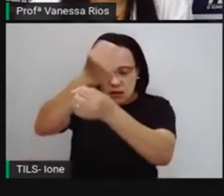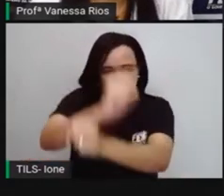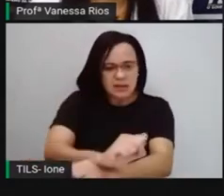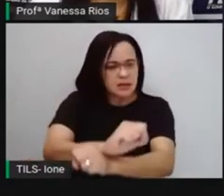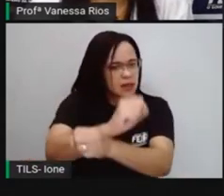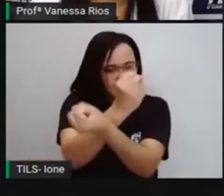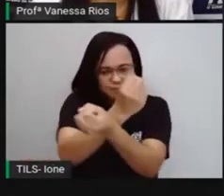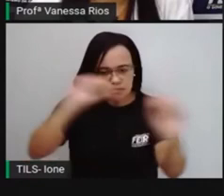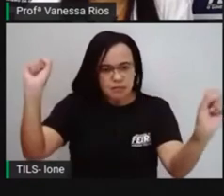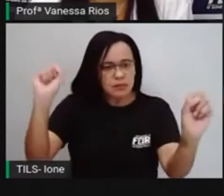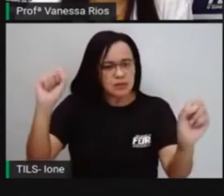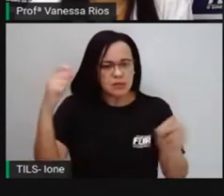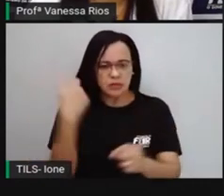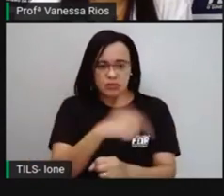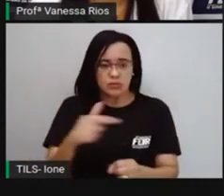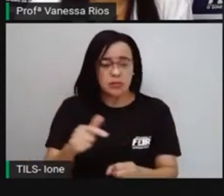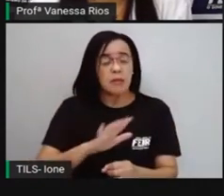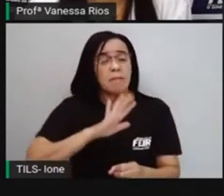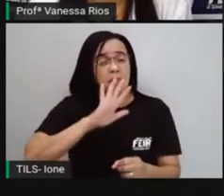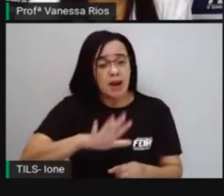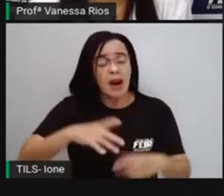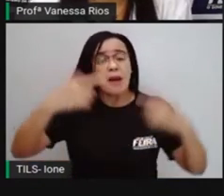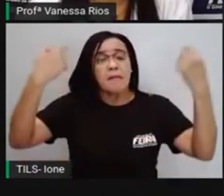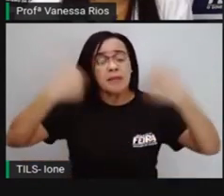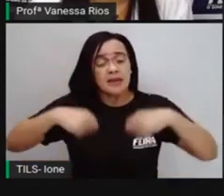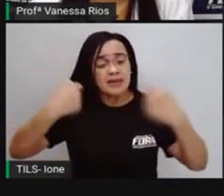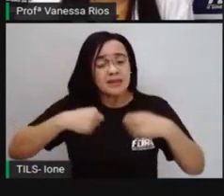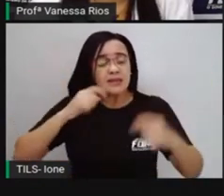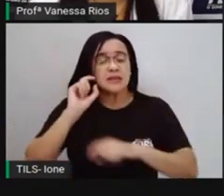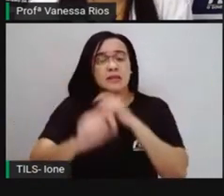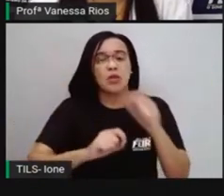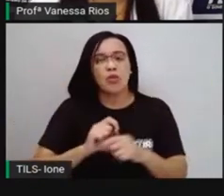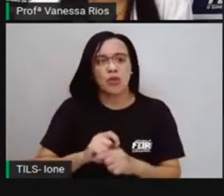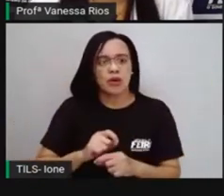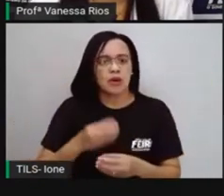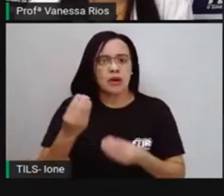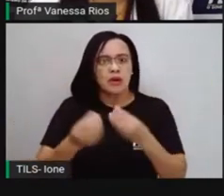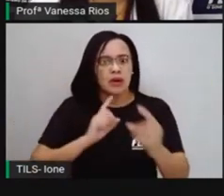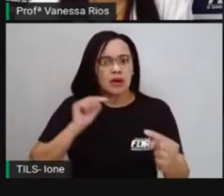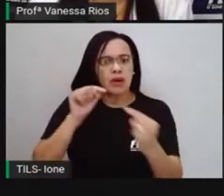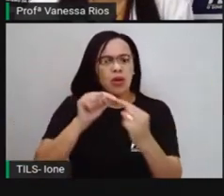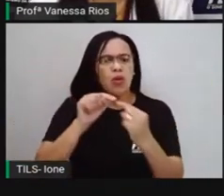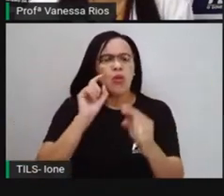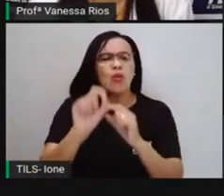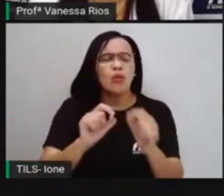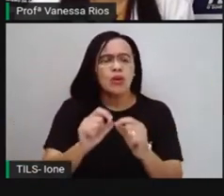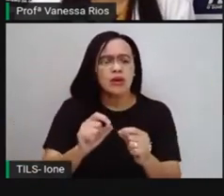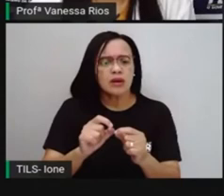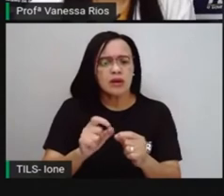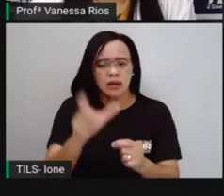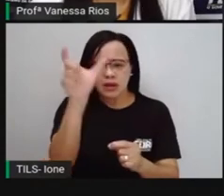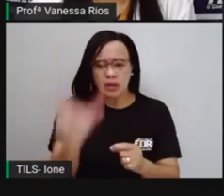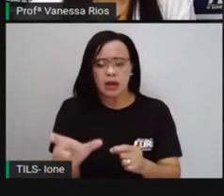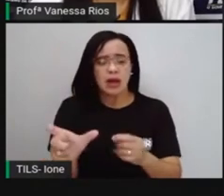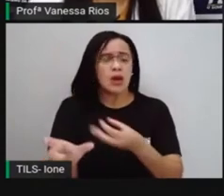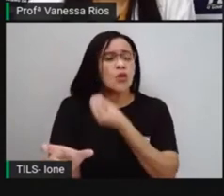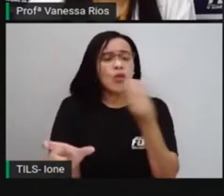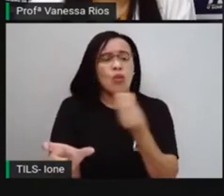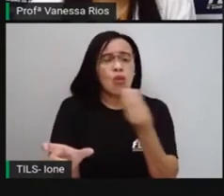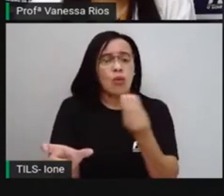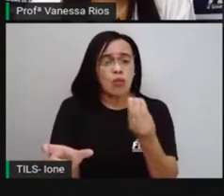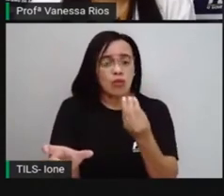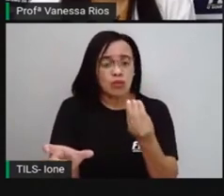reconhecidos em seu valor e em sua importância para a sociedade brasileira. E aí a Pró gostaria de ir aí